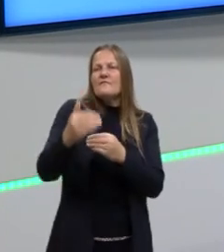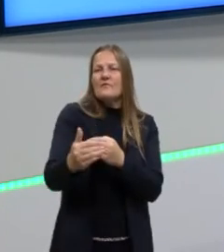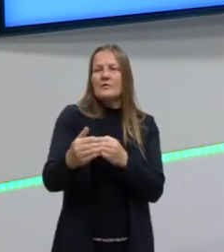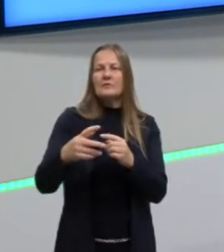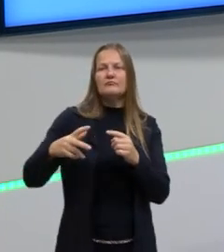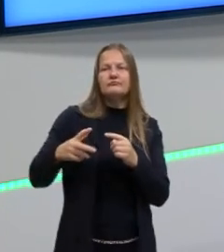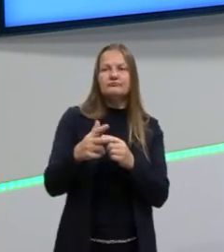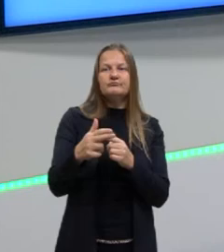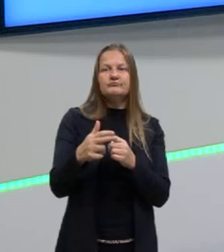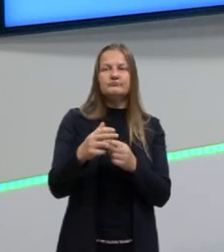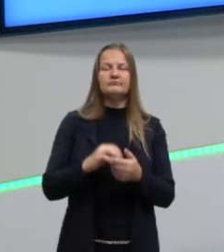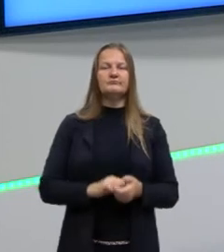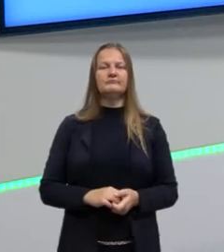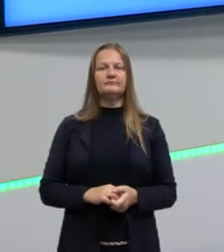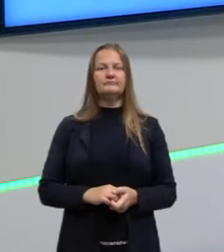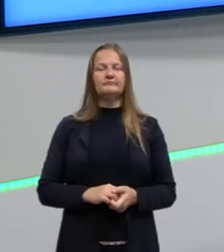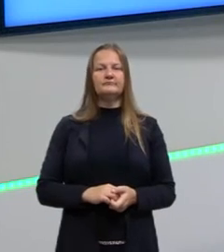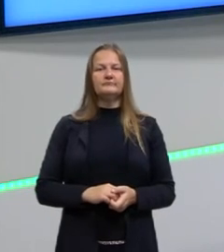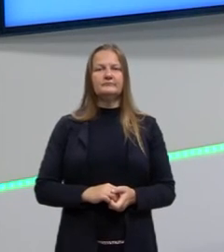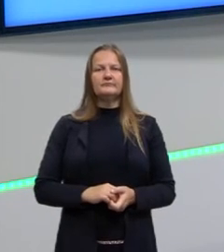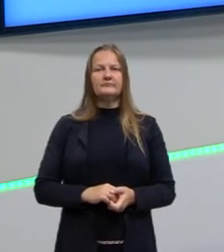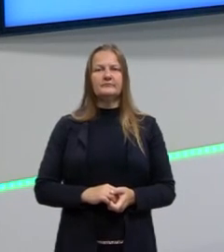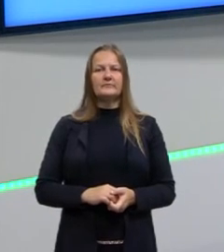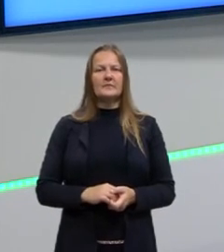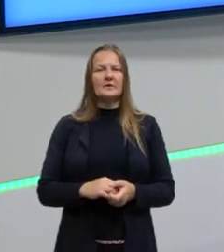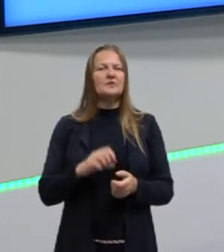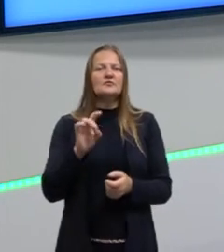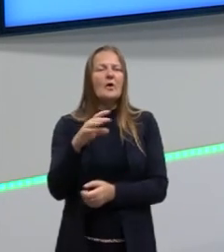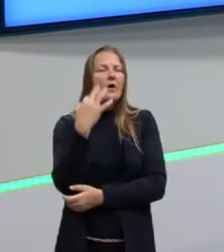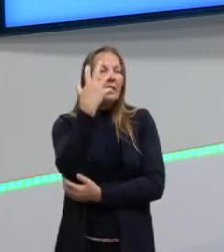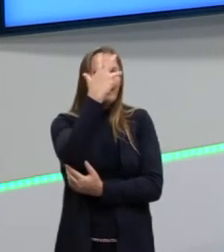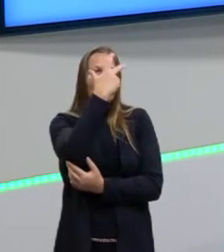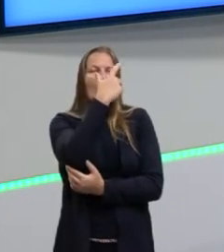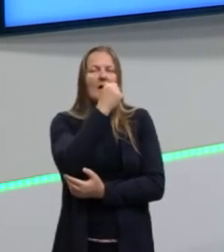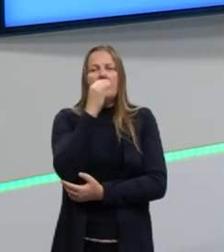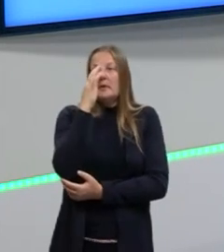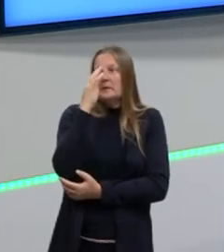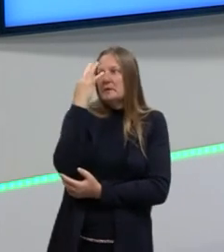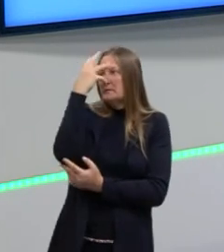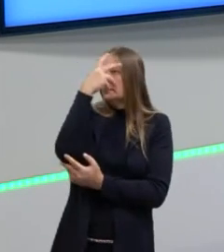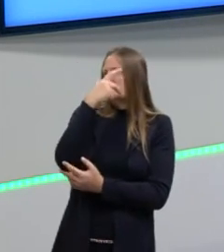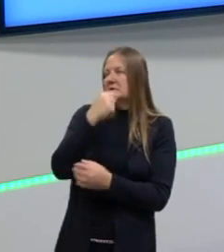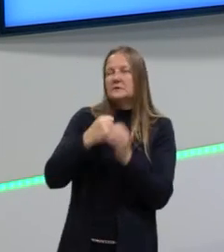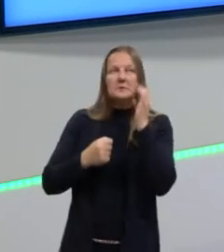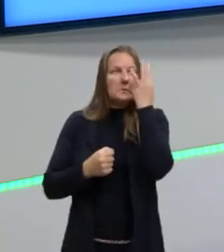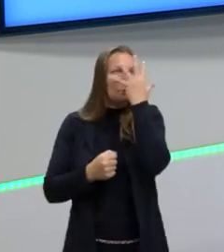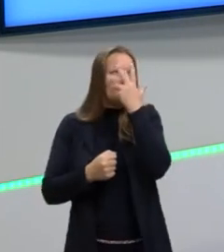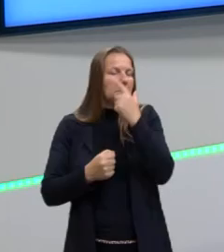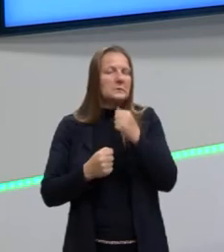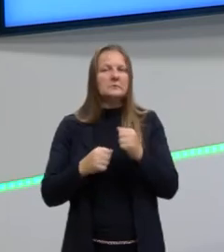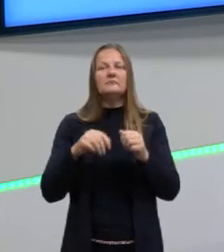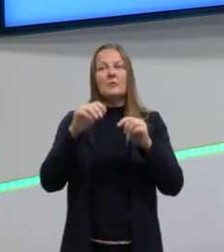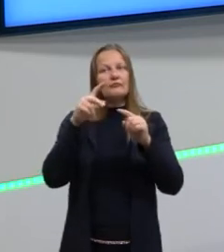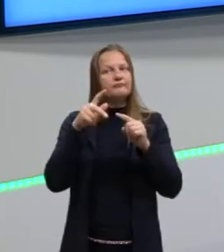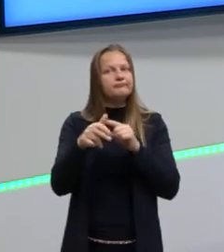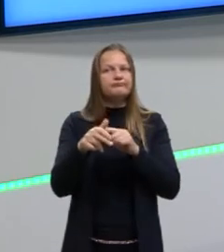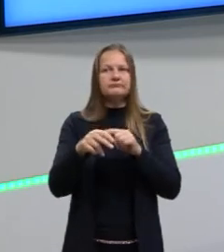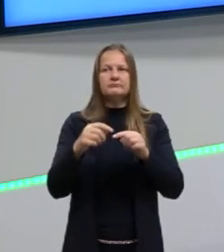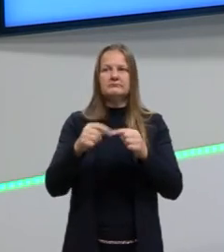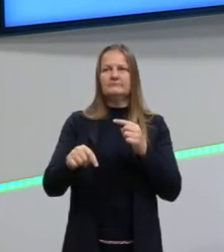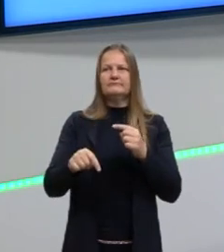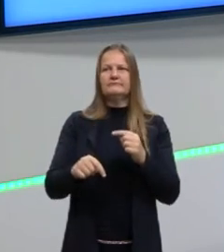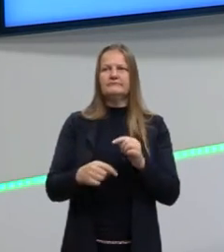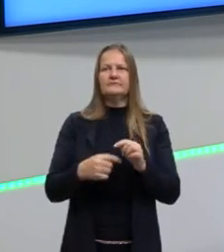rompe com essa coisa do belo, do bonitinho e ela vem então para